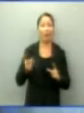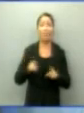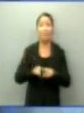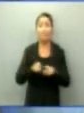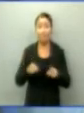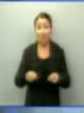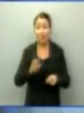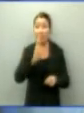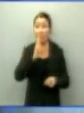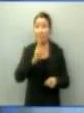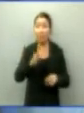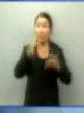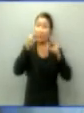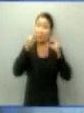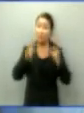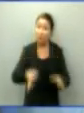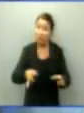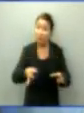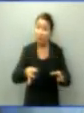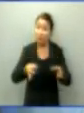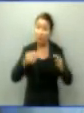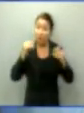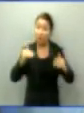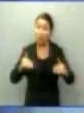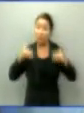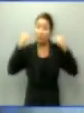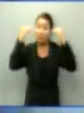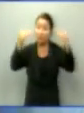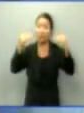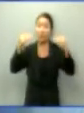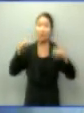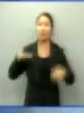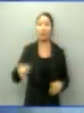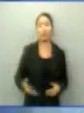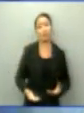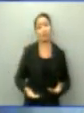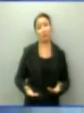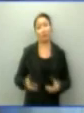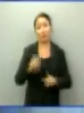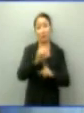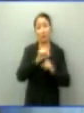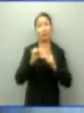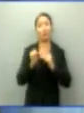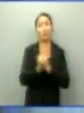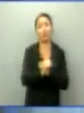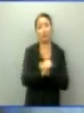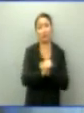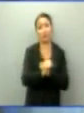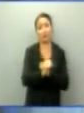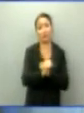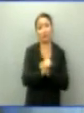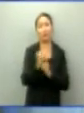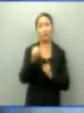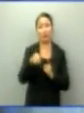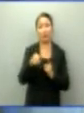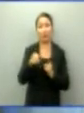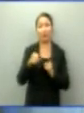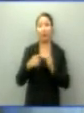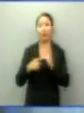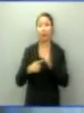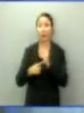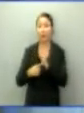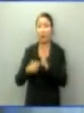definitiva, nós temos que avançar enquanto sociedade, nós temos que fortalecer a nossa sociedade que, através do seu trabalho,